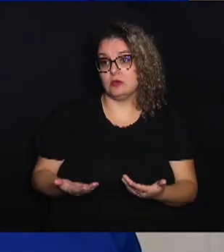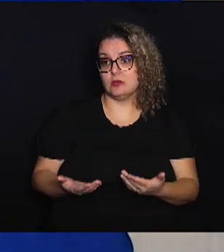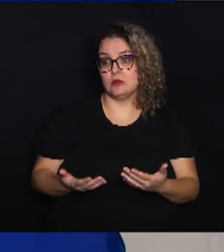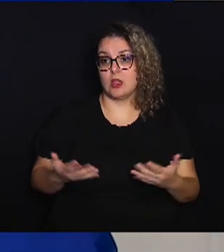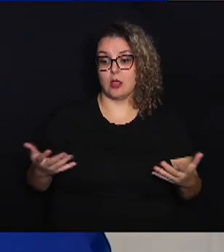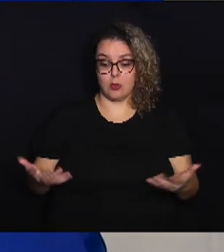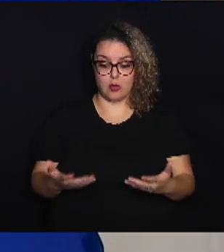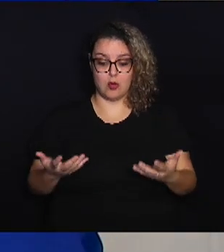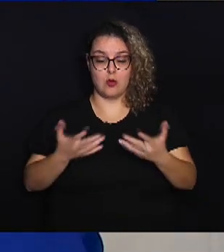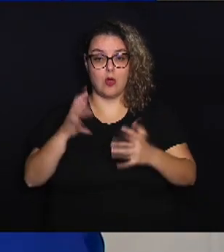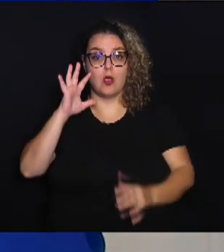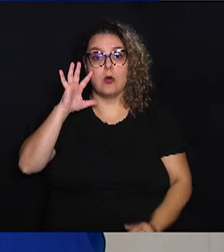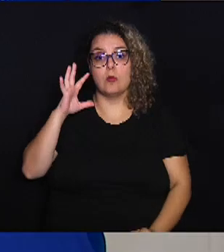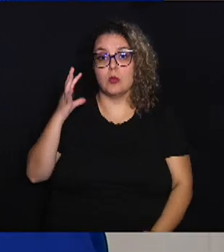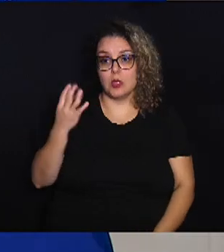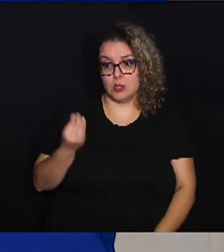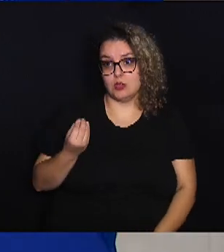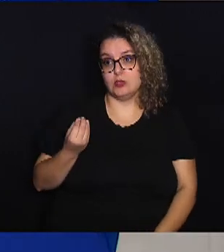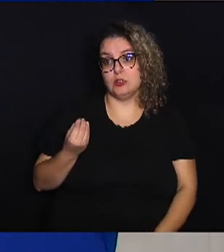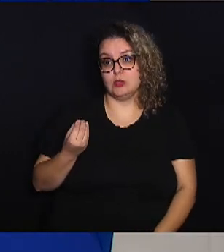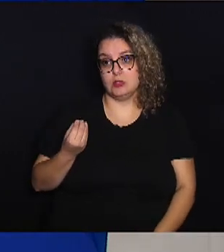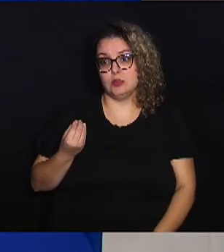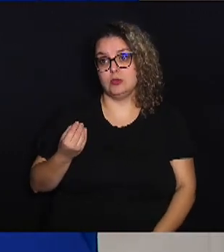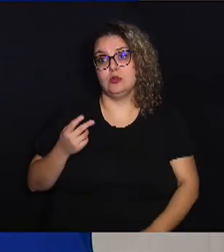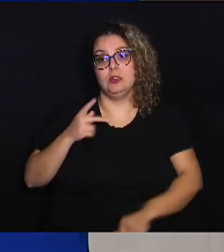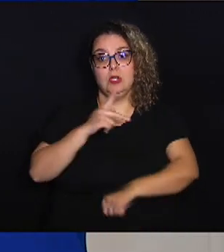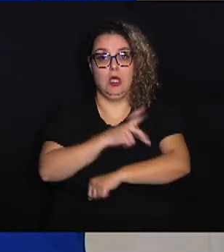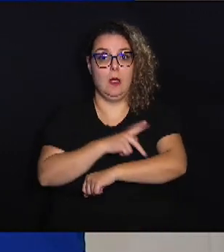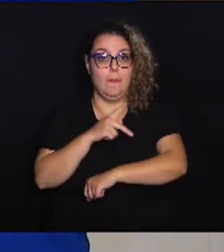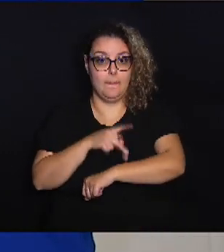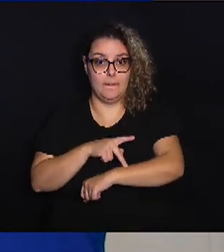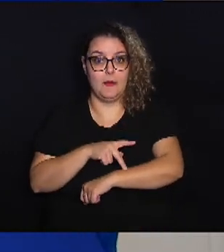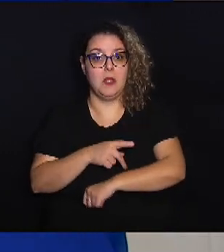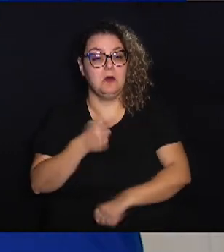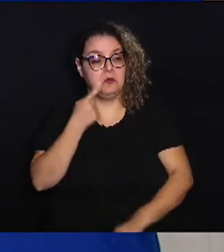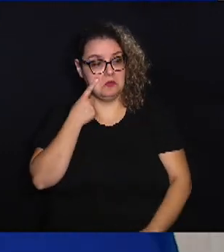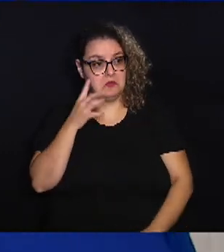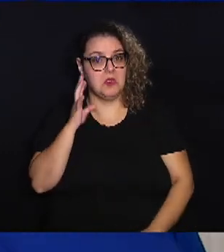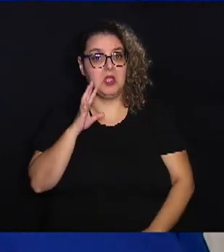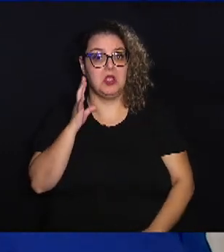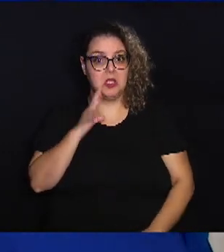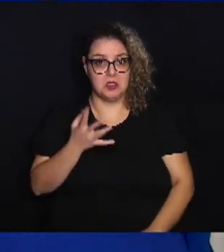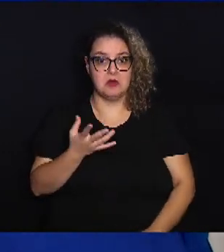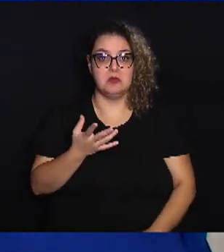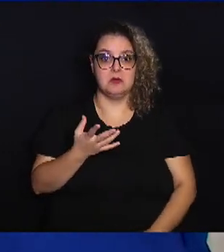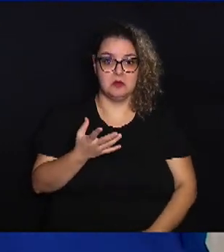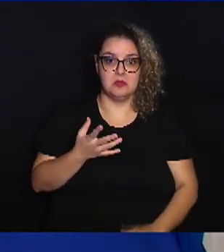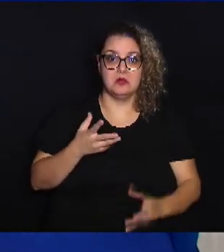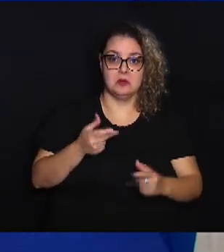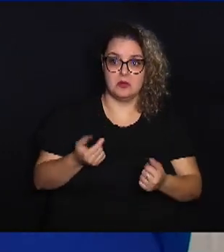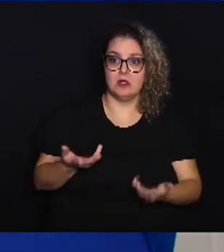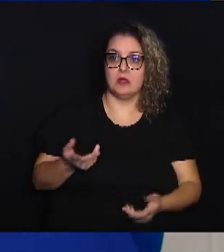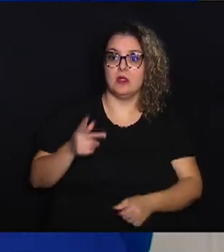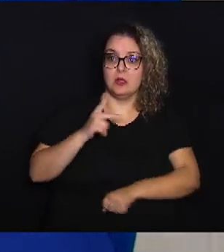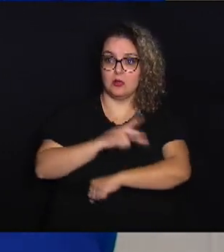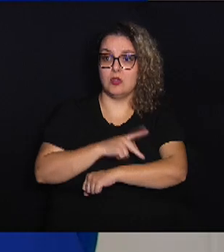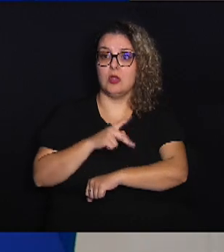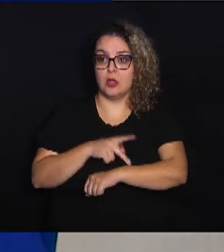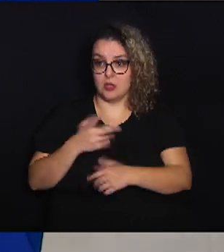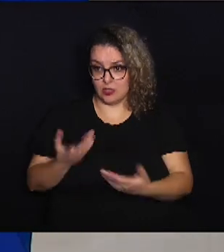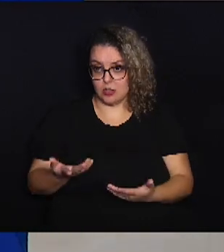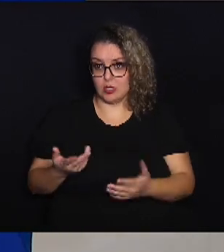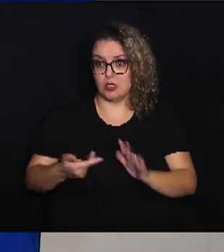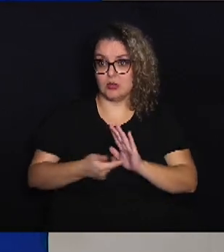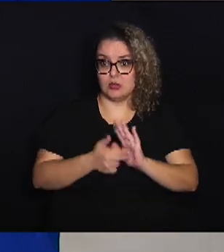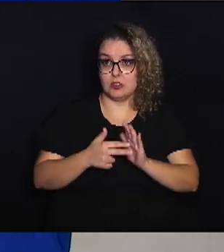promove o conhecimento. A pedagogia, ela... Olha só que importante, pessoal, tudo isso. A pedagogia, o